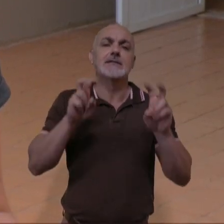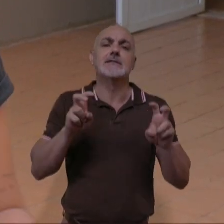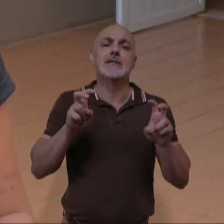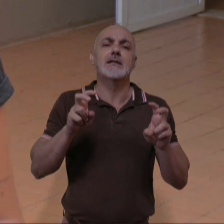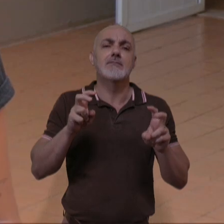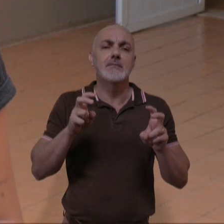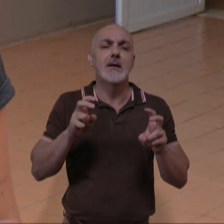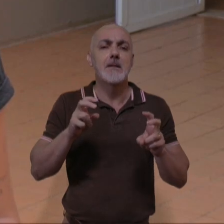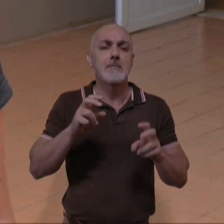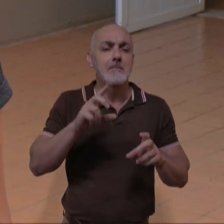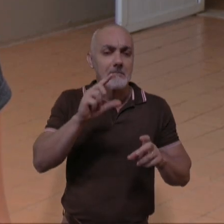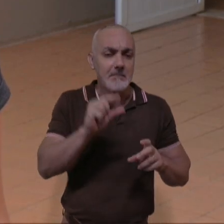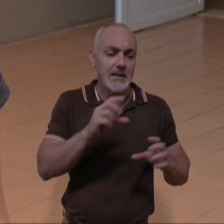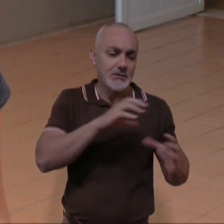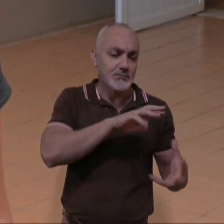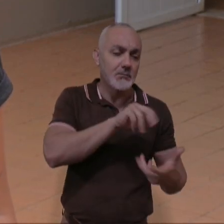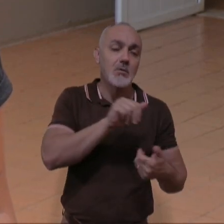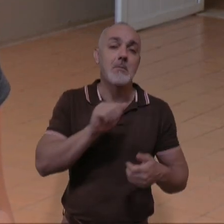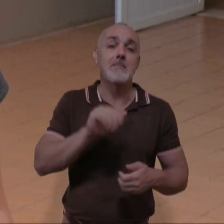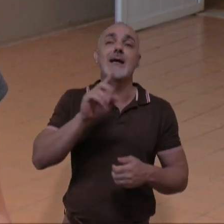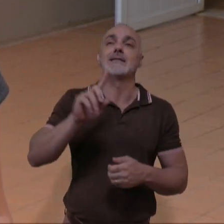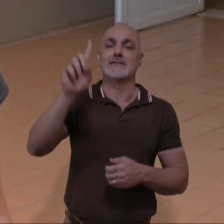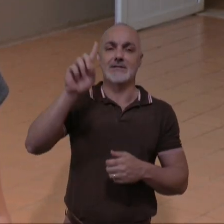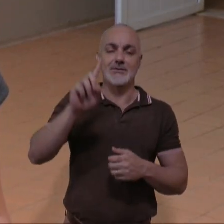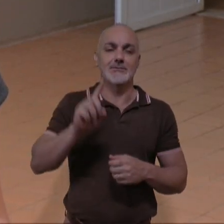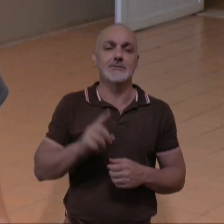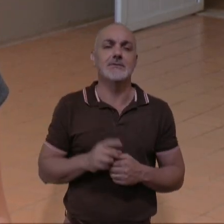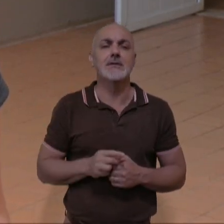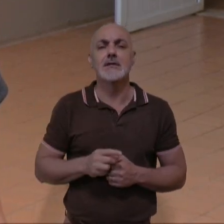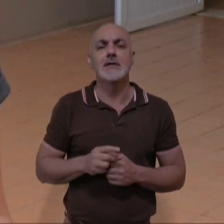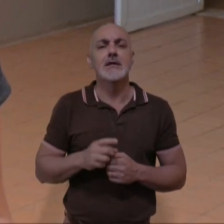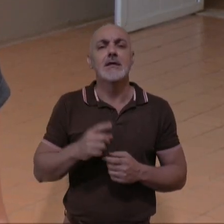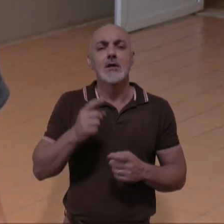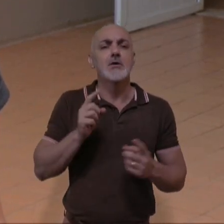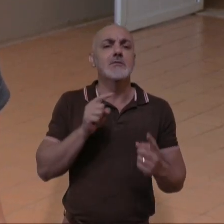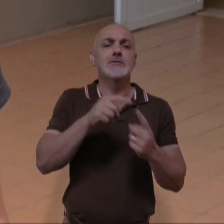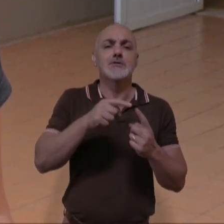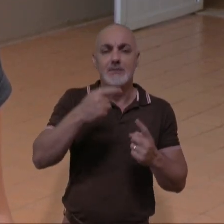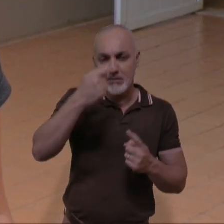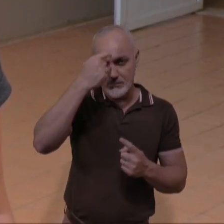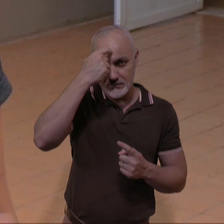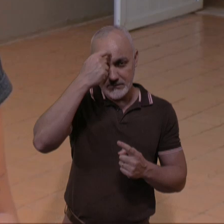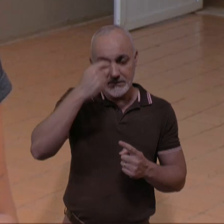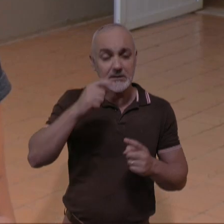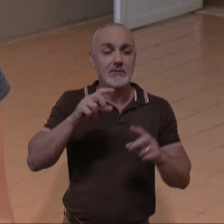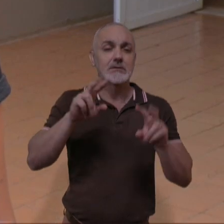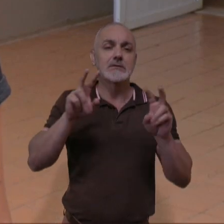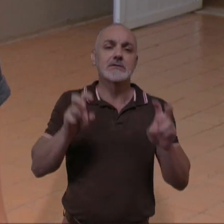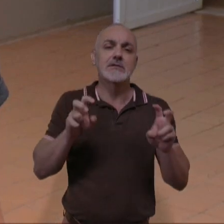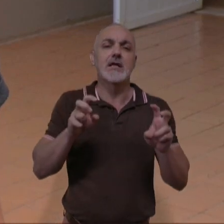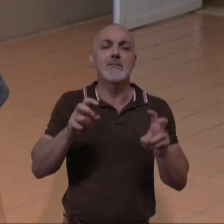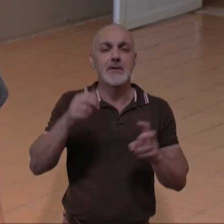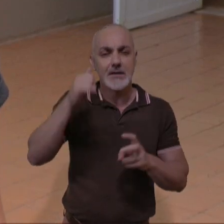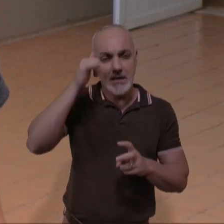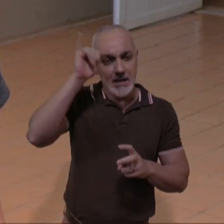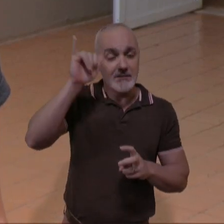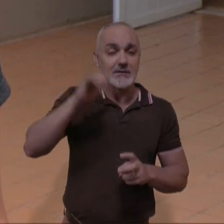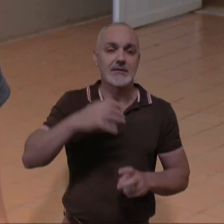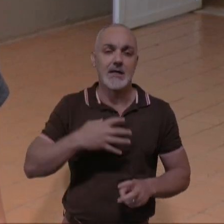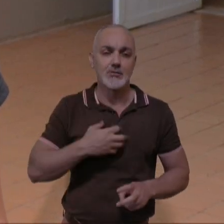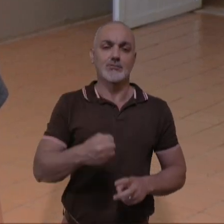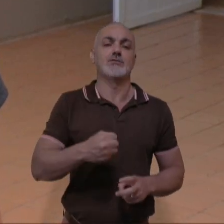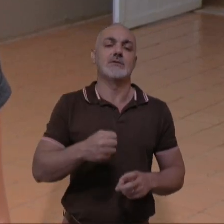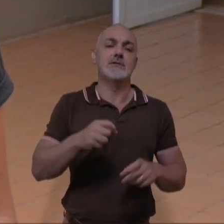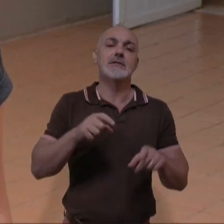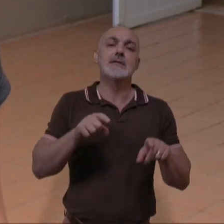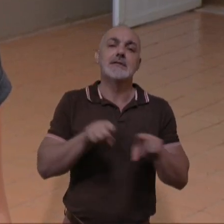sobre menos mundo e mais Deus. A ideia é fazer uma conscientização sobre a prevenção ao suicídio e também